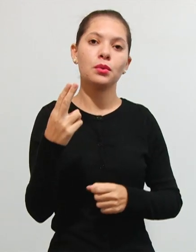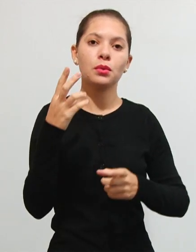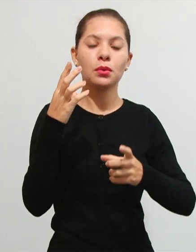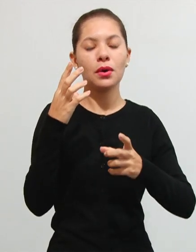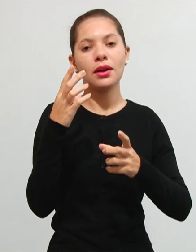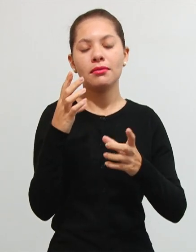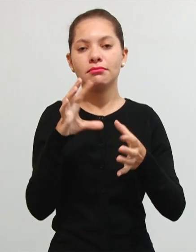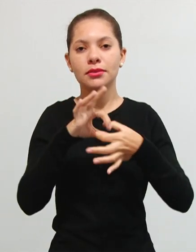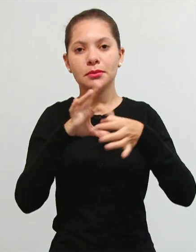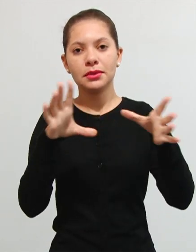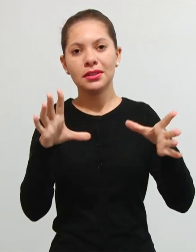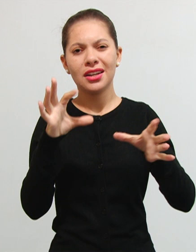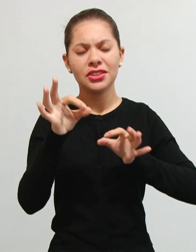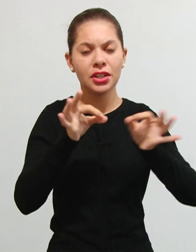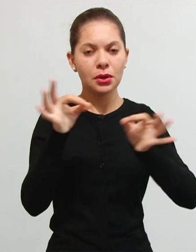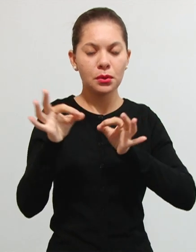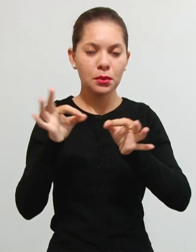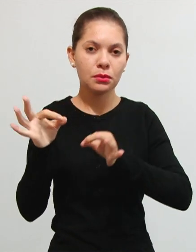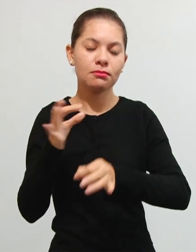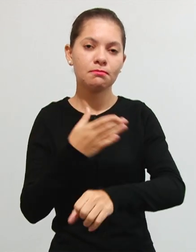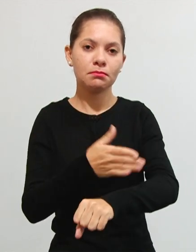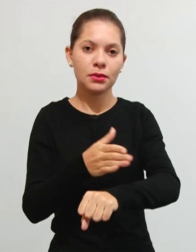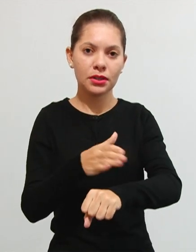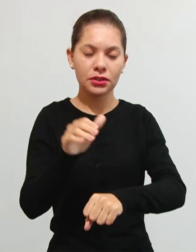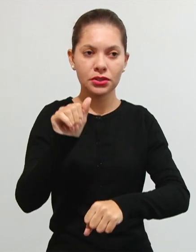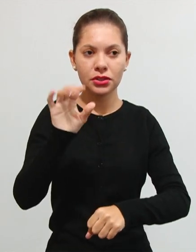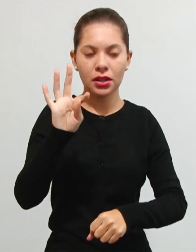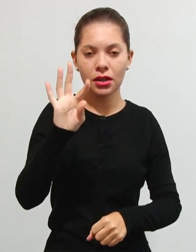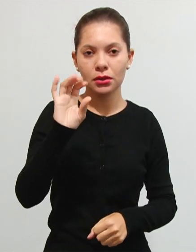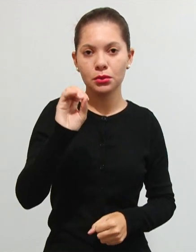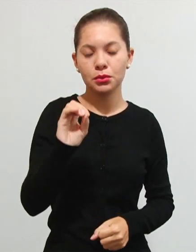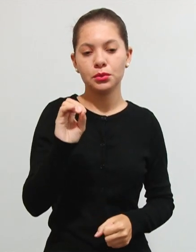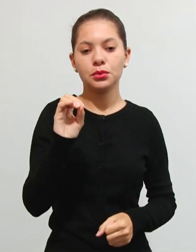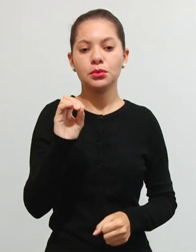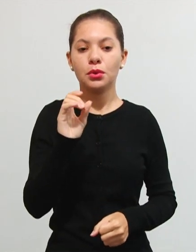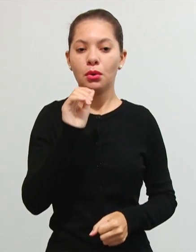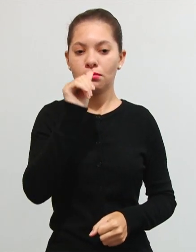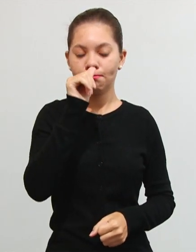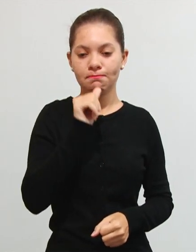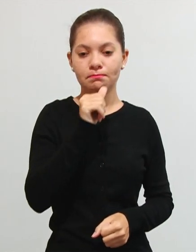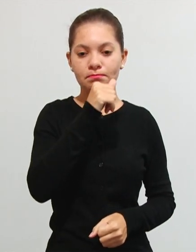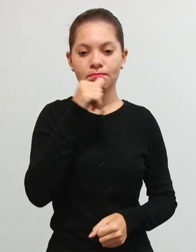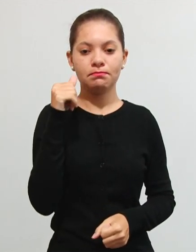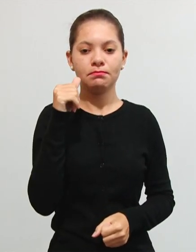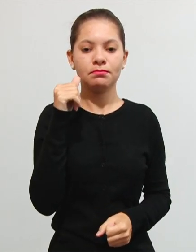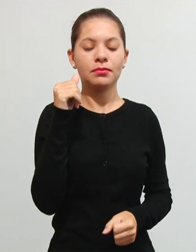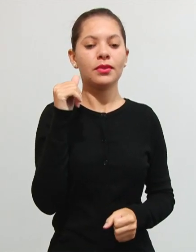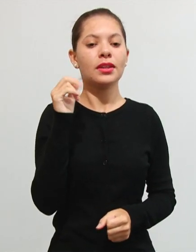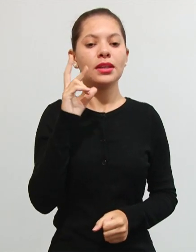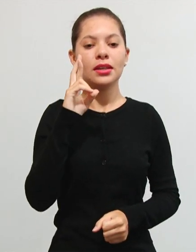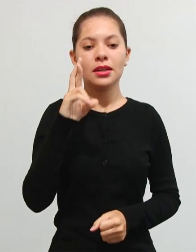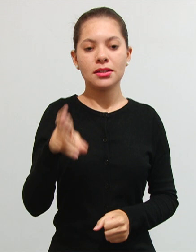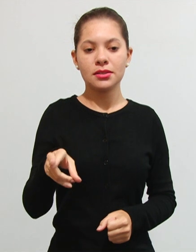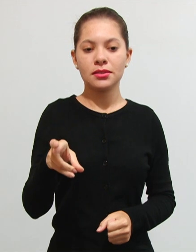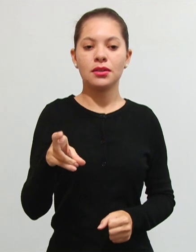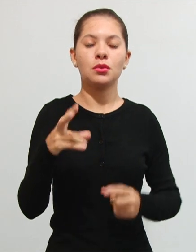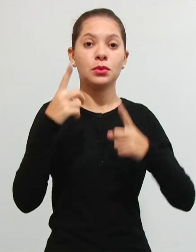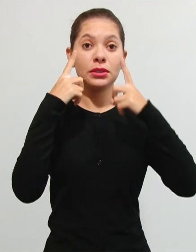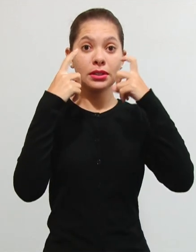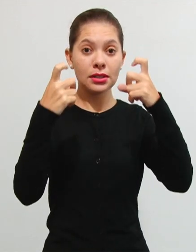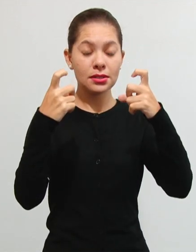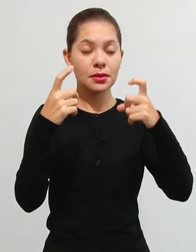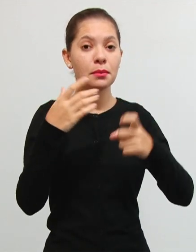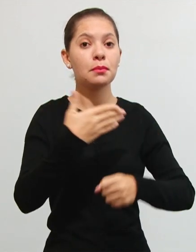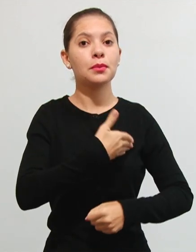regula a prática de ato ou abstenção de fato em razão de interesse público concernente